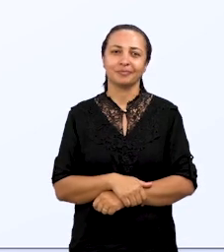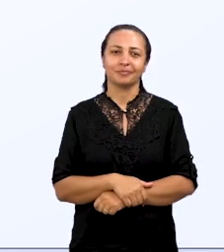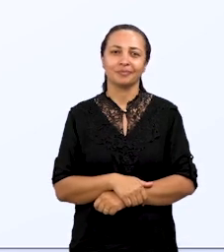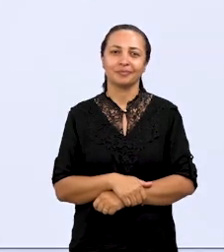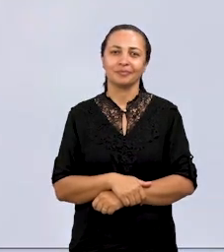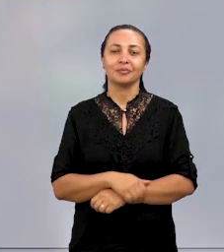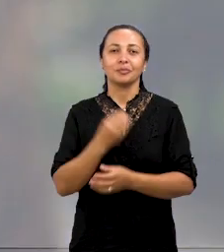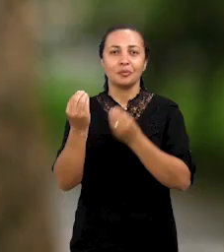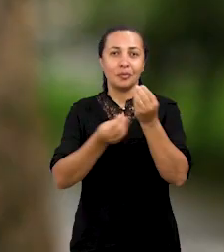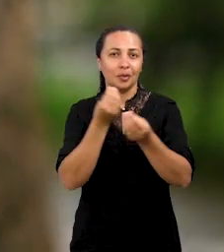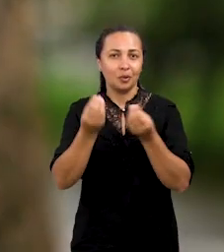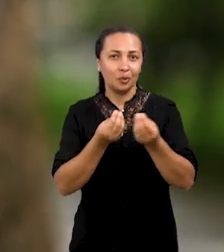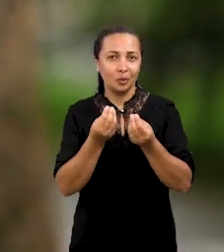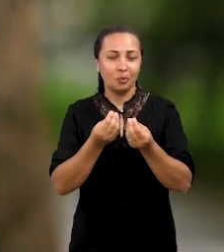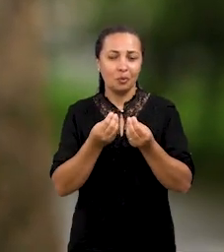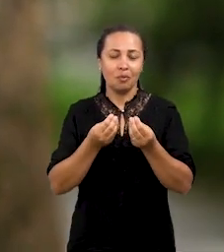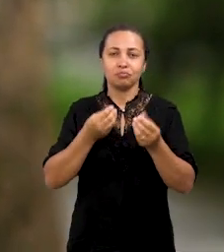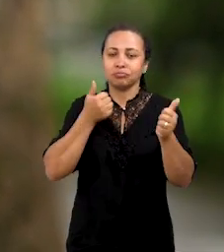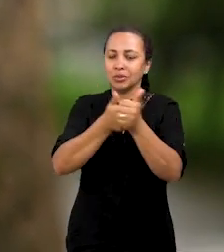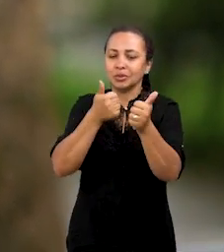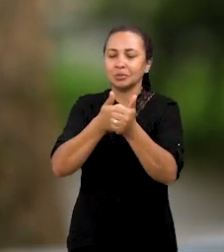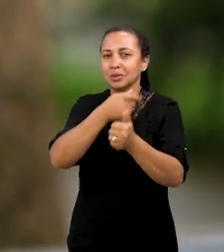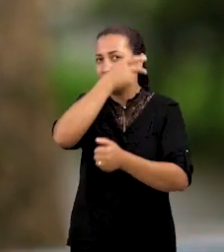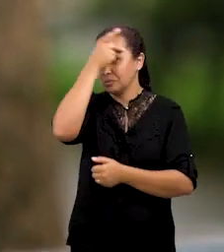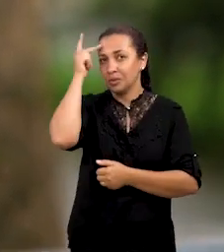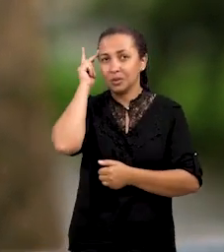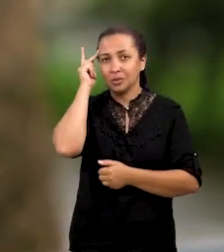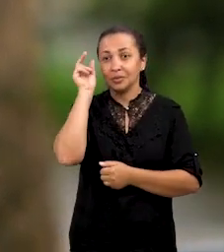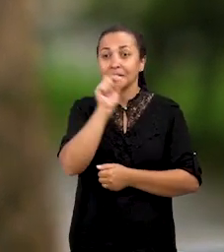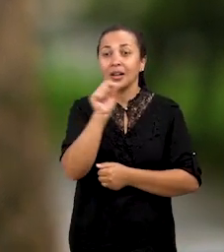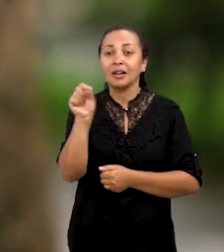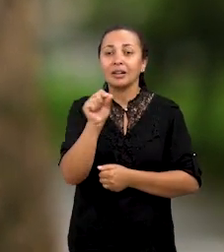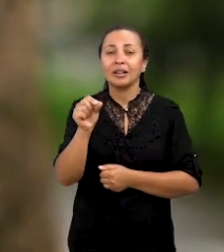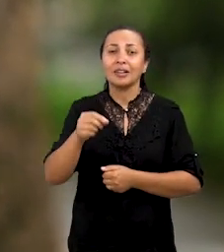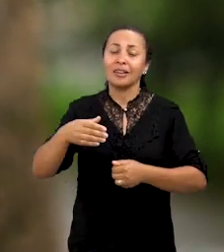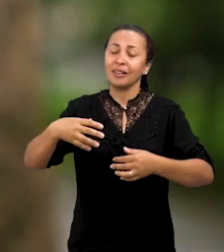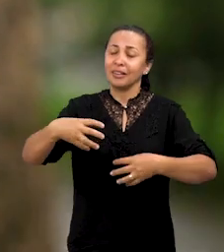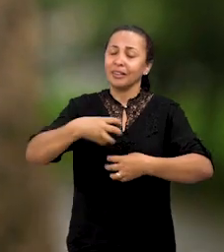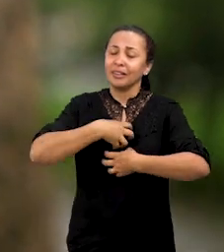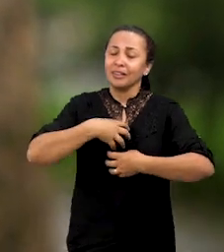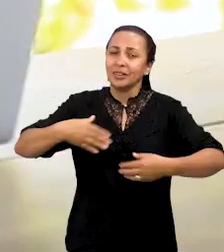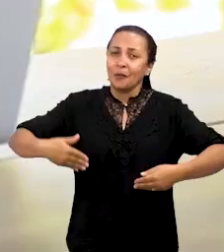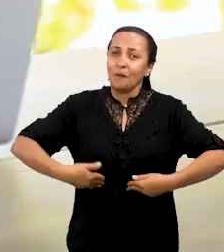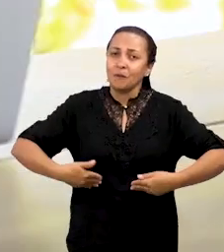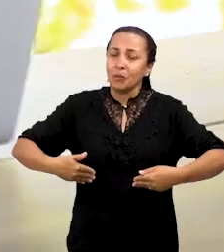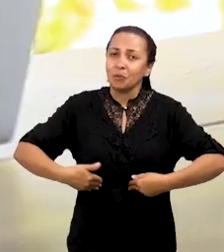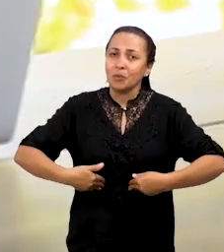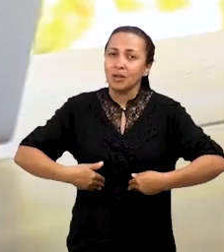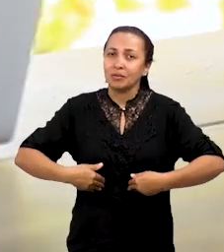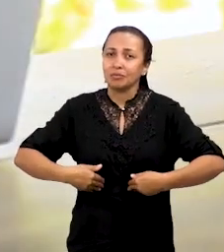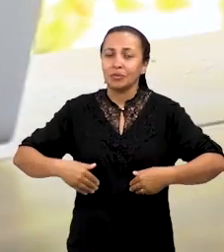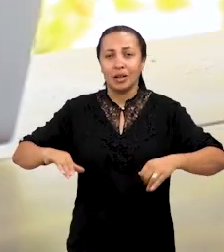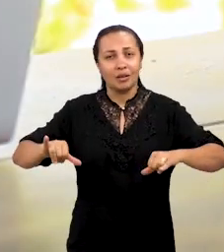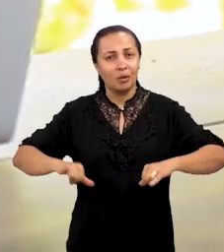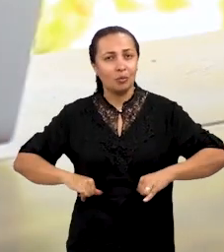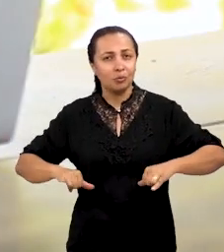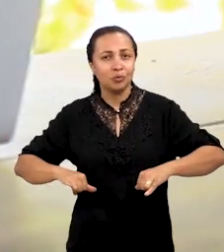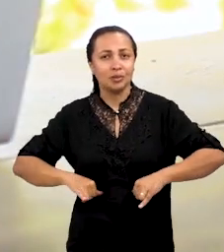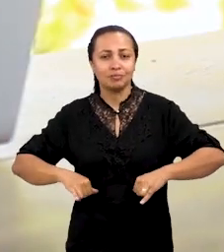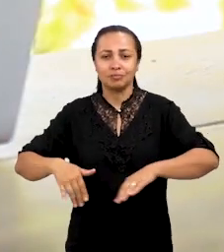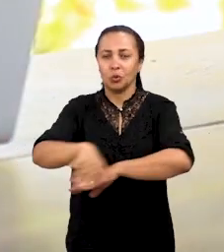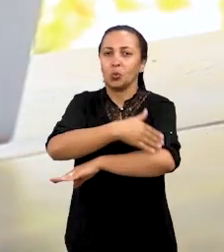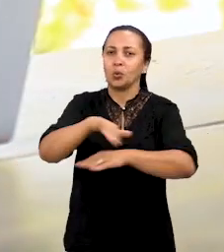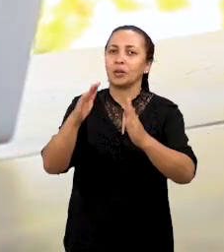Uma forma de aproximar as pessoas, tanto quem está passando fome, ou na rua, ou em casa, com as pessoas que